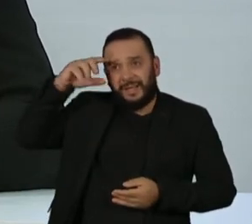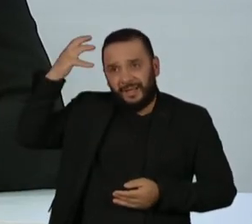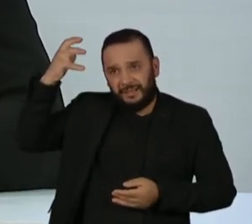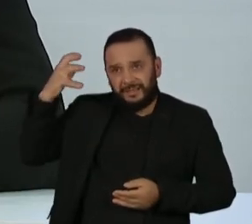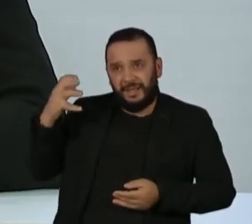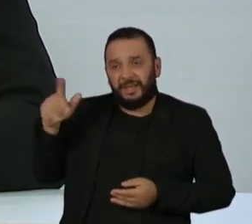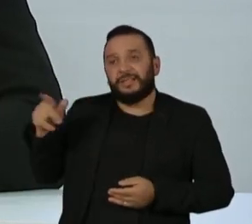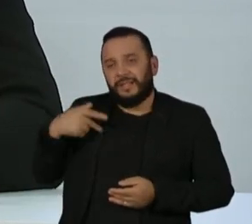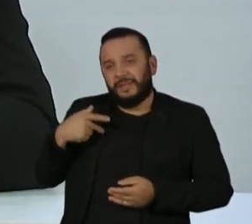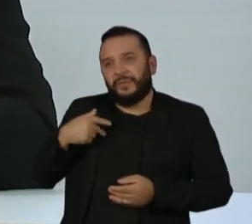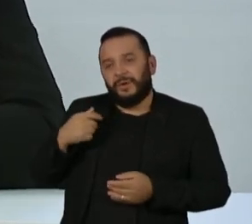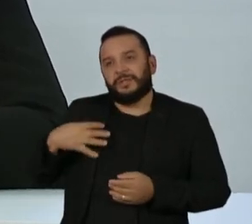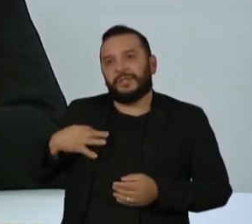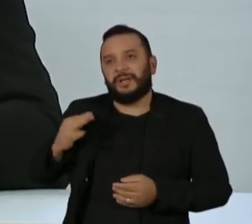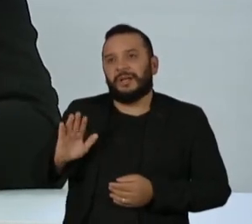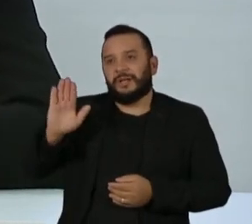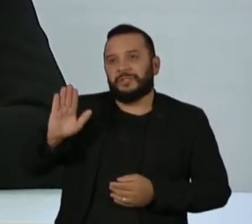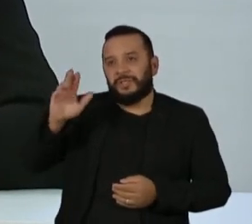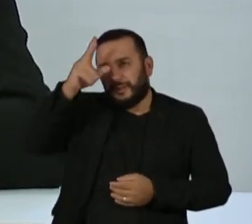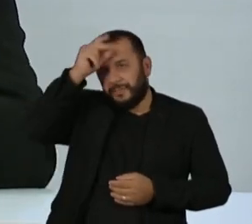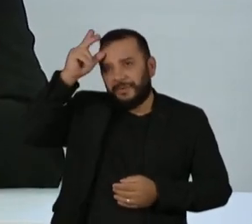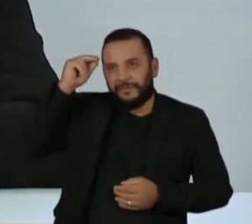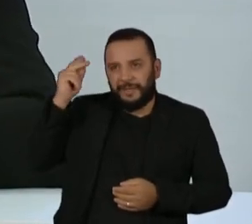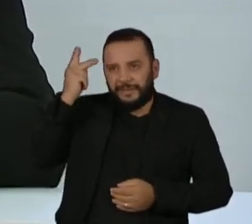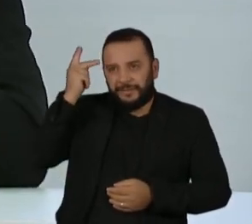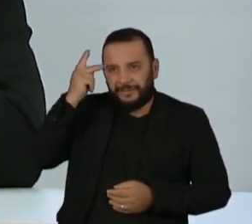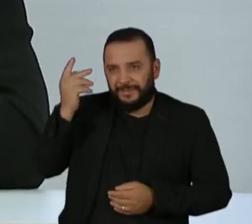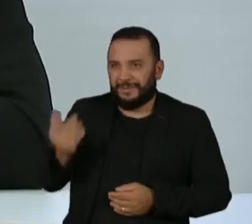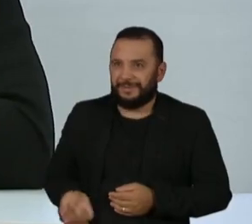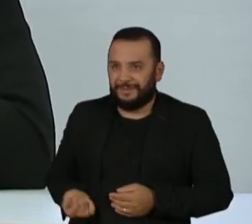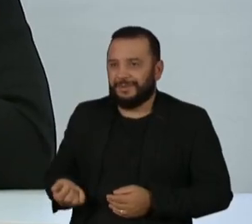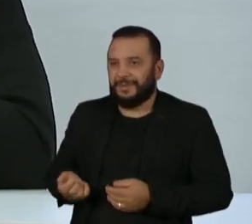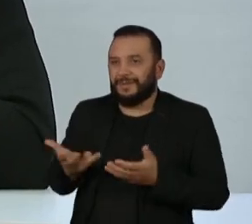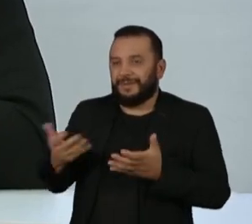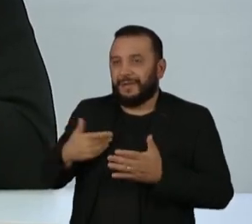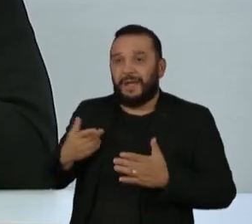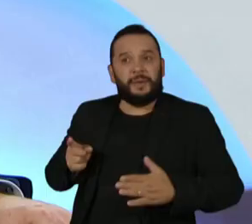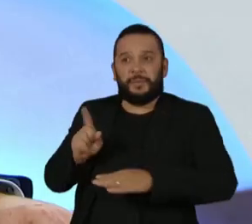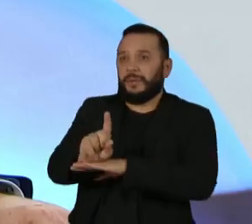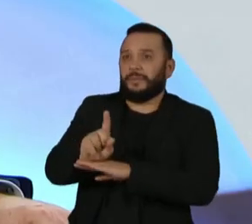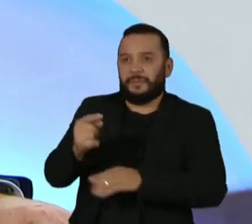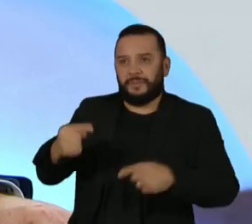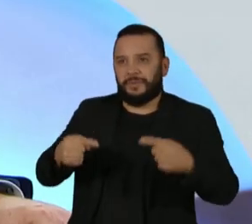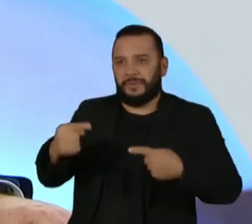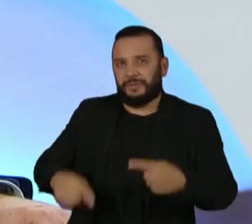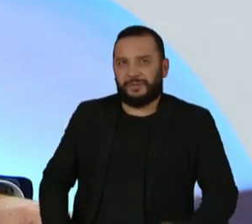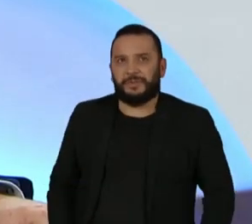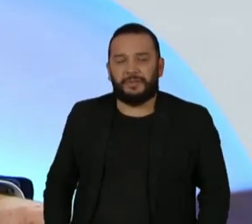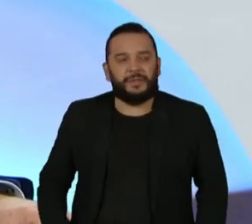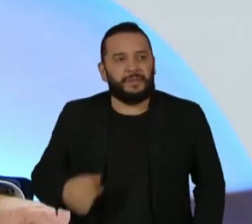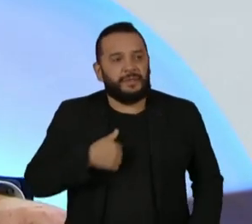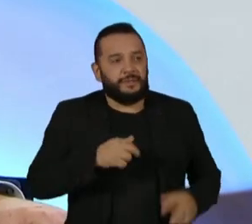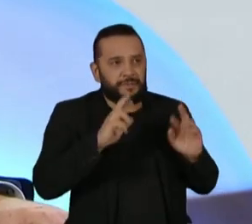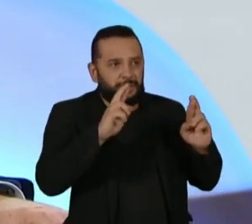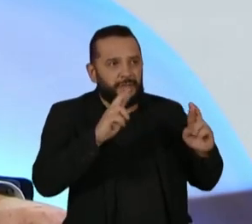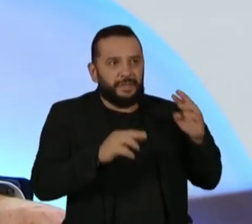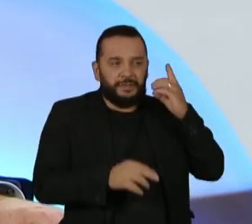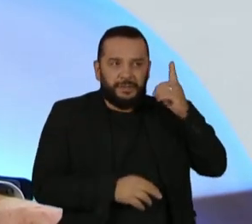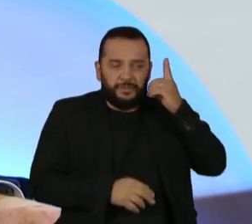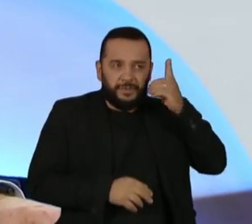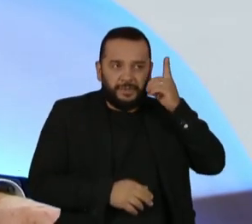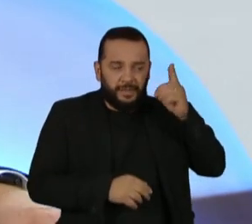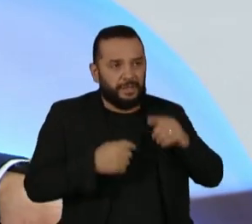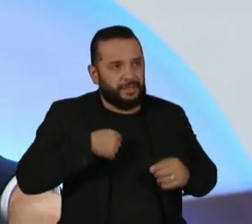eleição para prefeito de São Paulo, também querendo ter ali o protagonismo na política? Eu espero que o deputado Ricardo Salles,